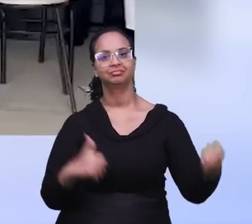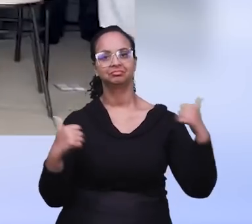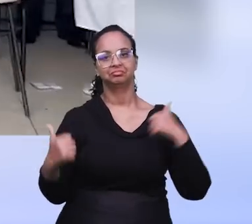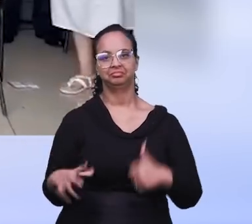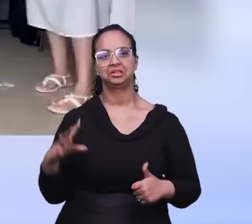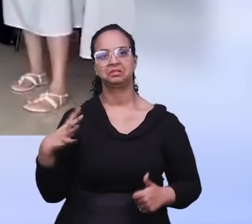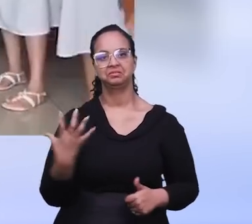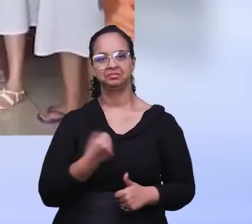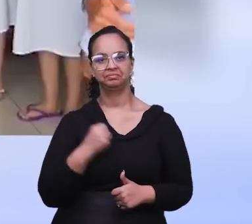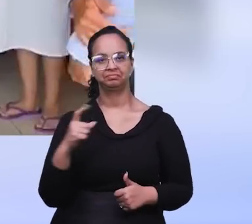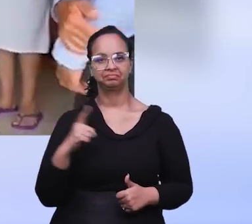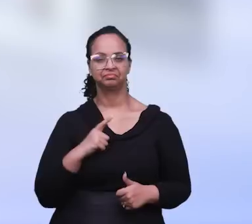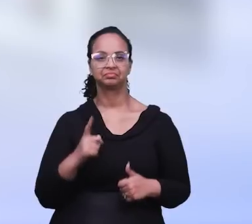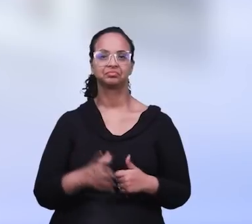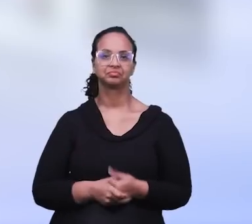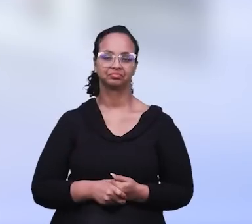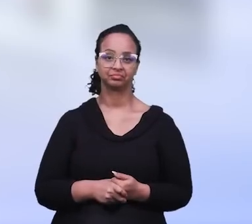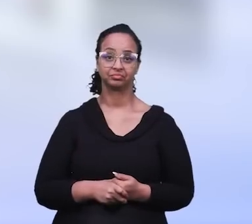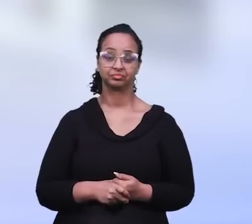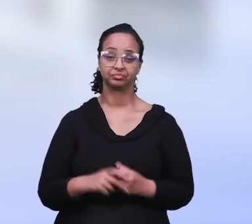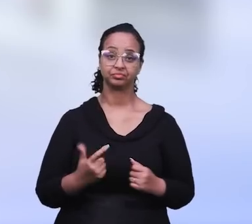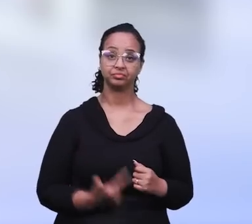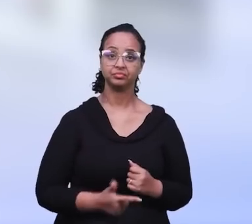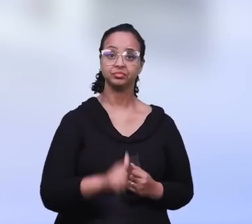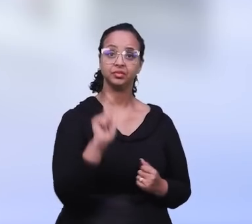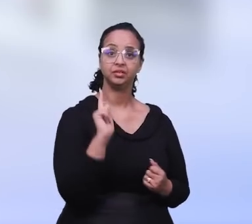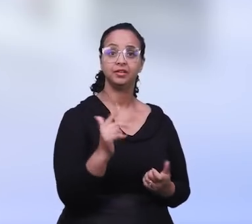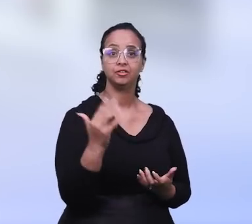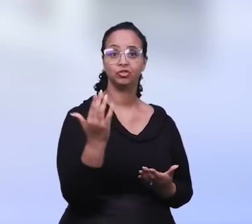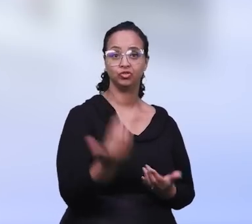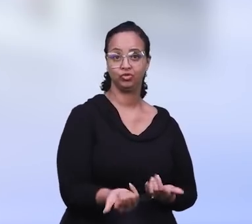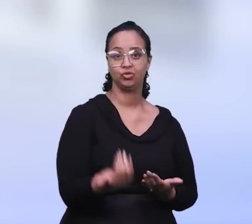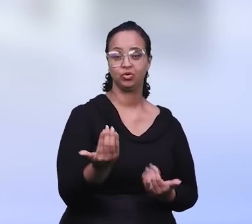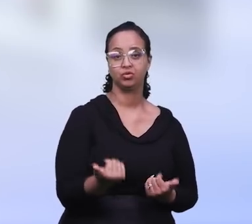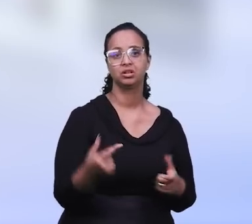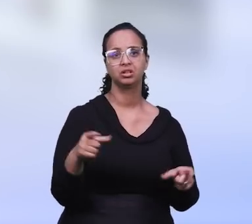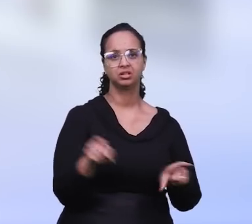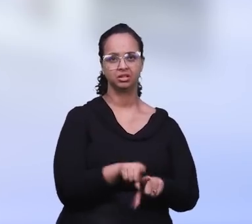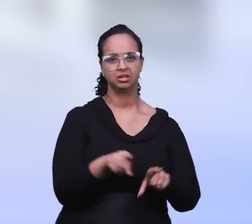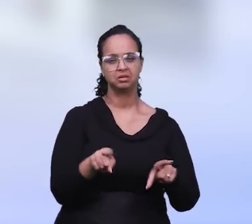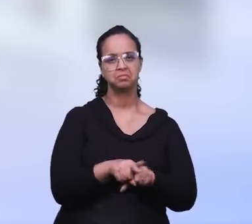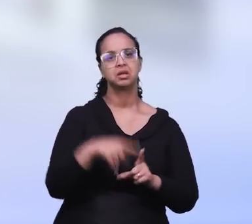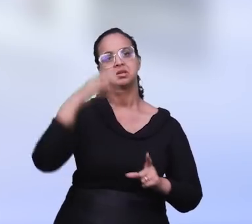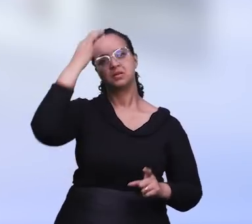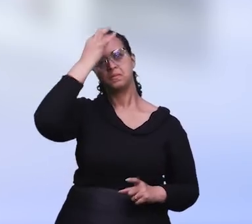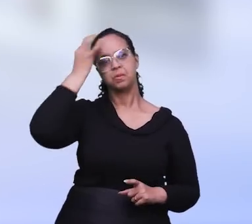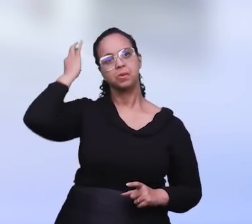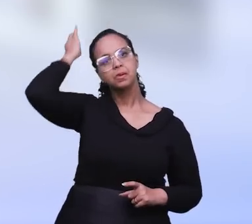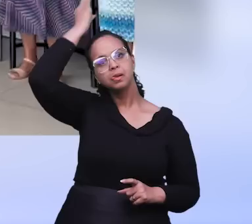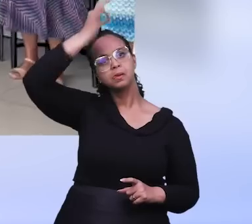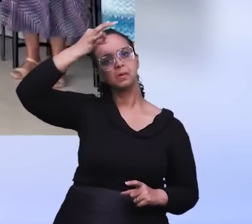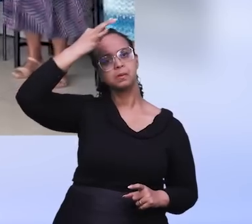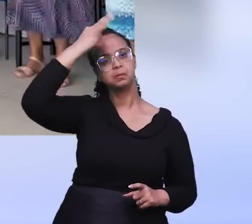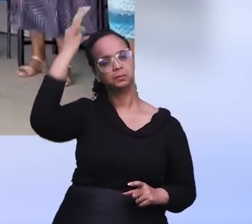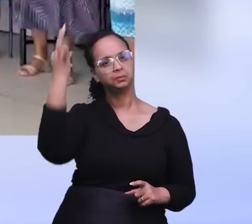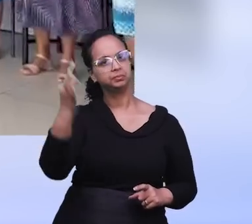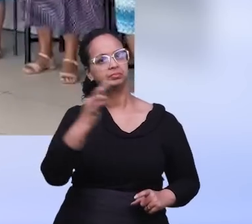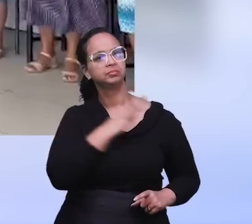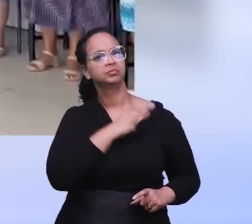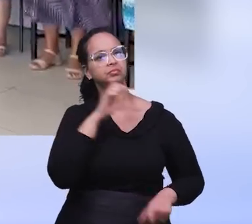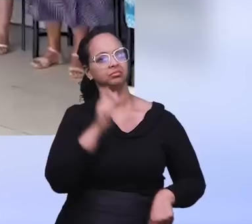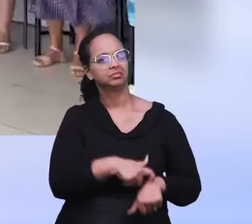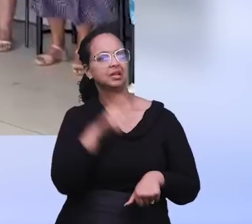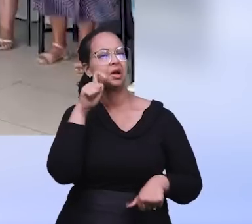devamos ser salvos. Uma outra jovem também viveu uma experiência marcante, pois foi batizada com o Espírito Santo